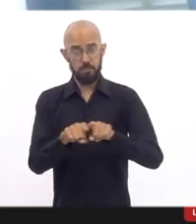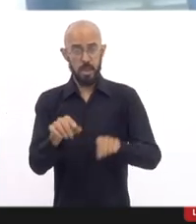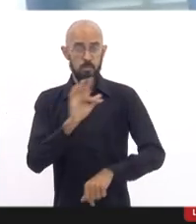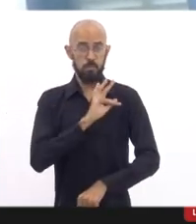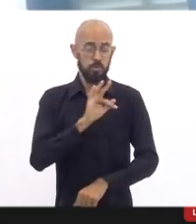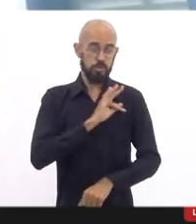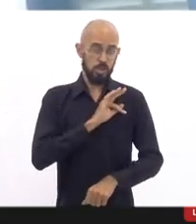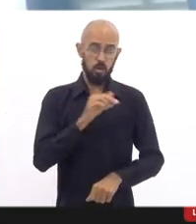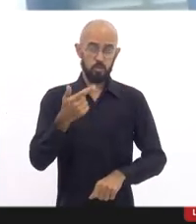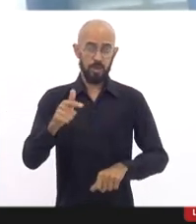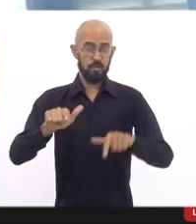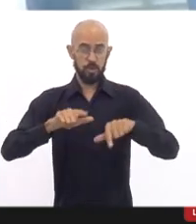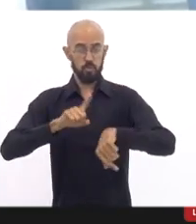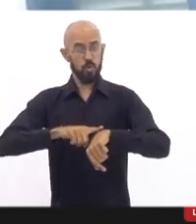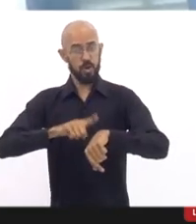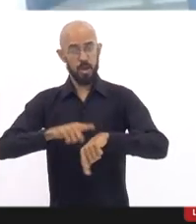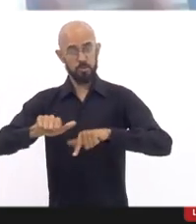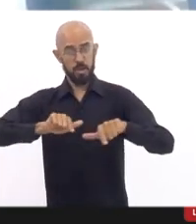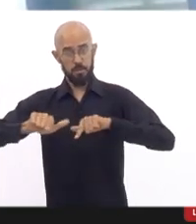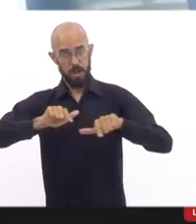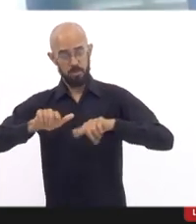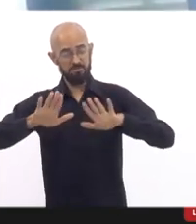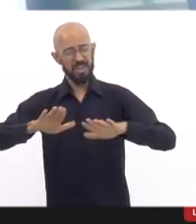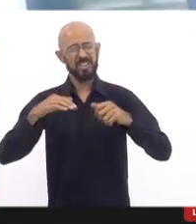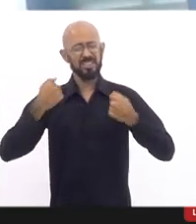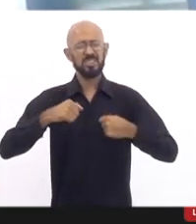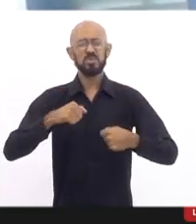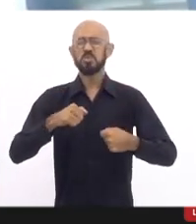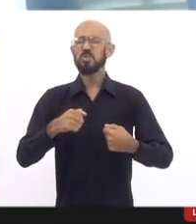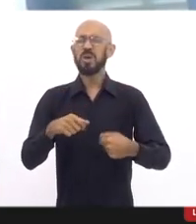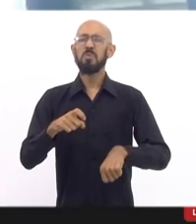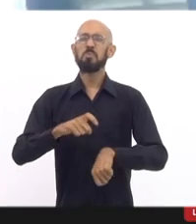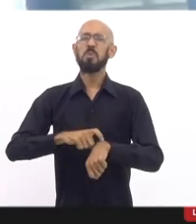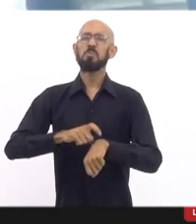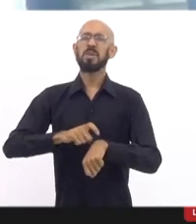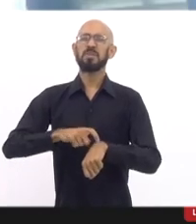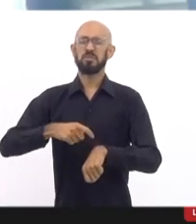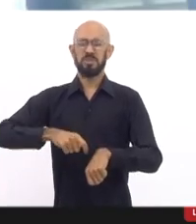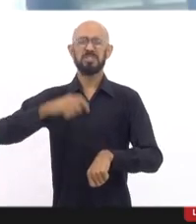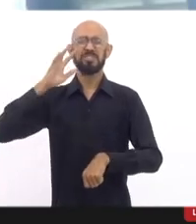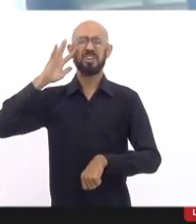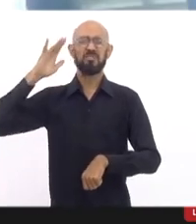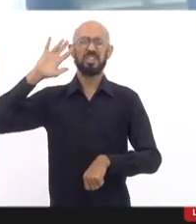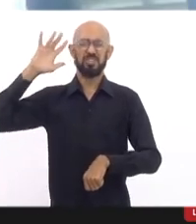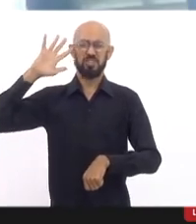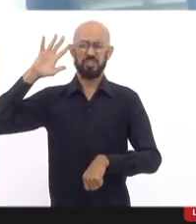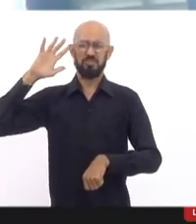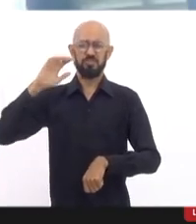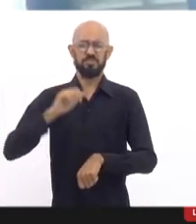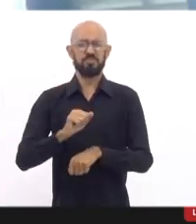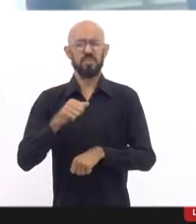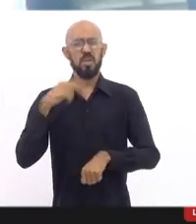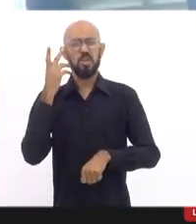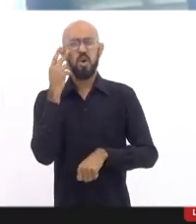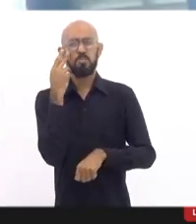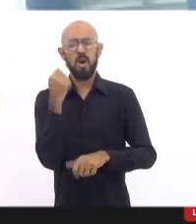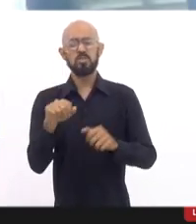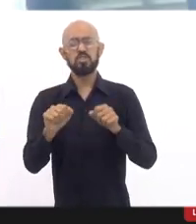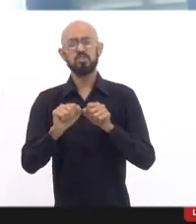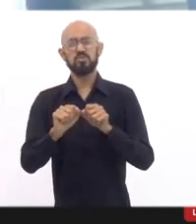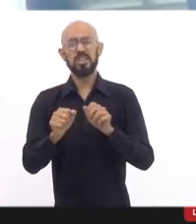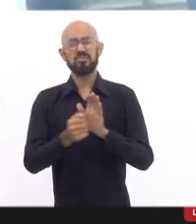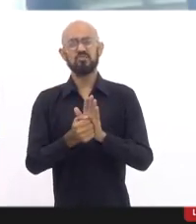Jurema Werneck, a uma reflexão. normalmente, nós fazemos várias leis em relação